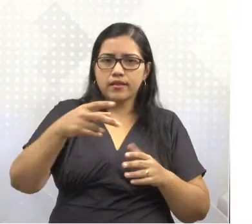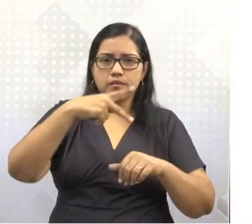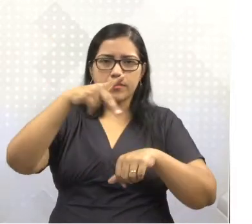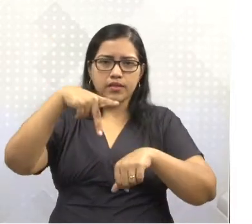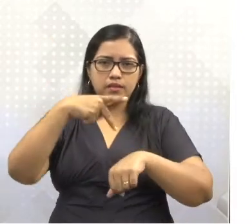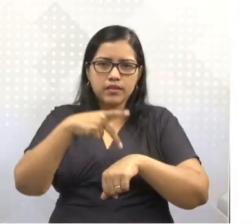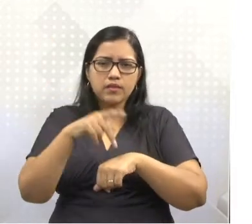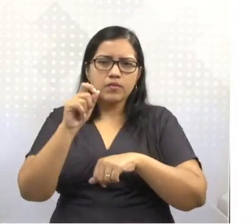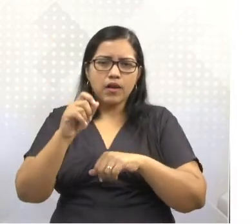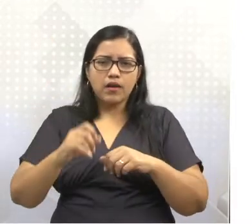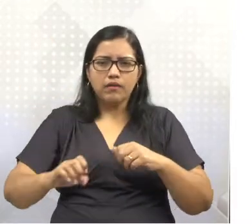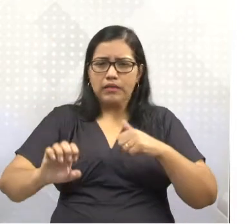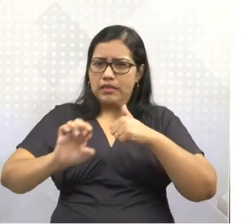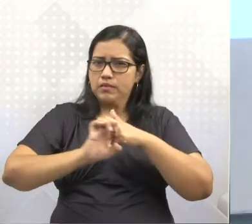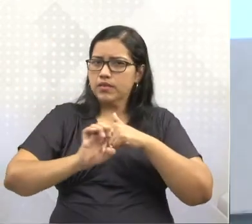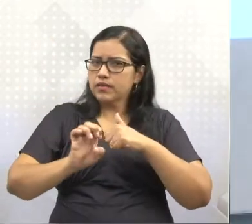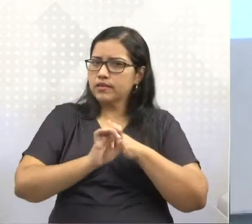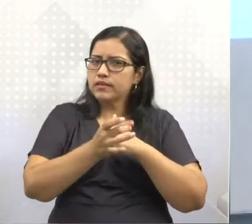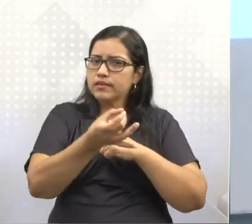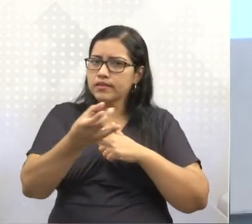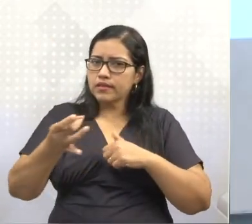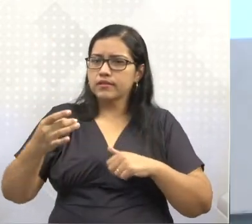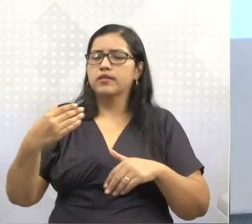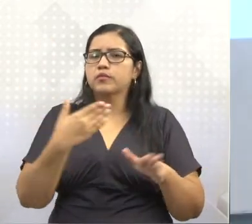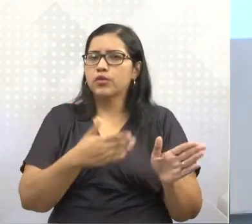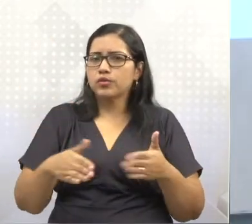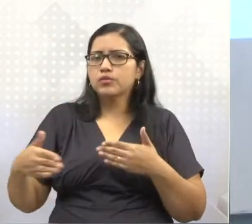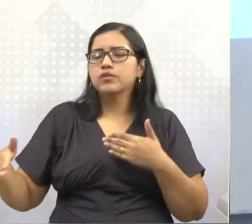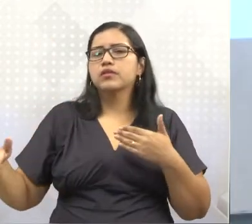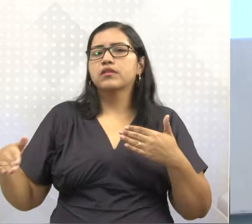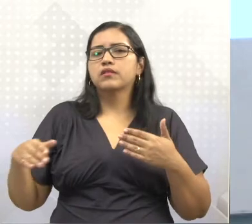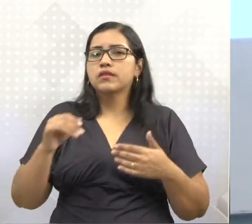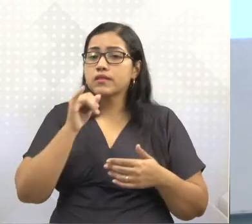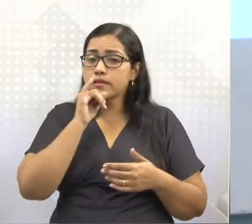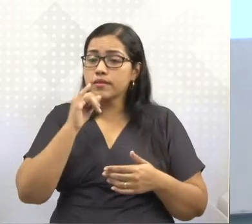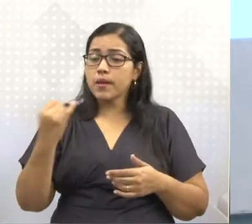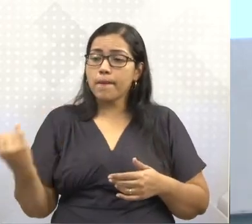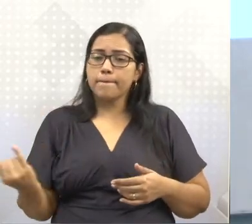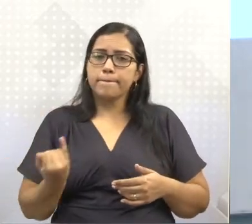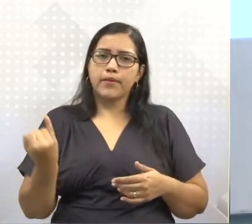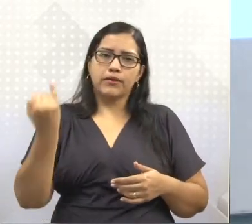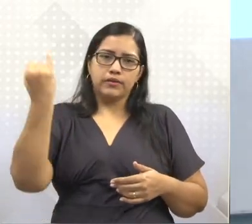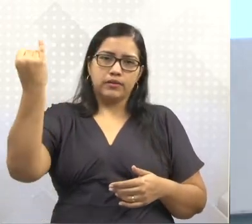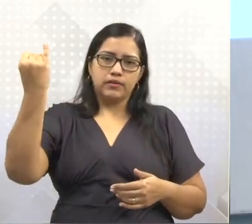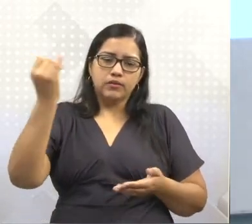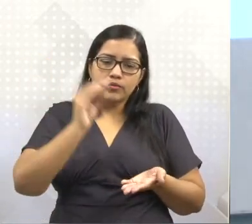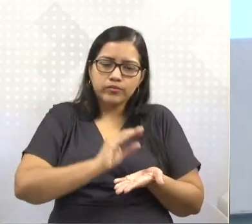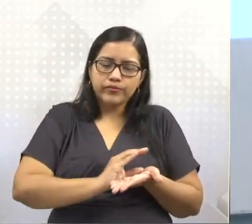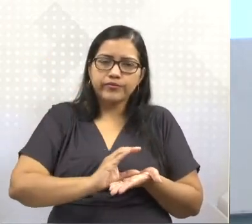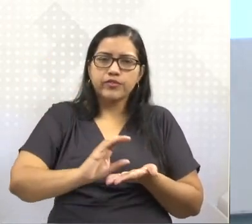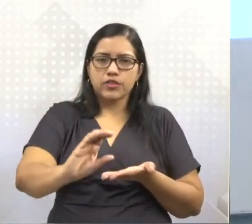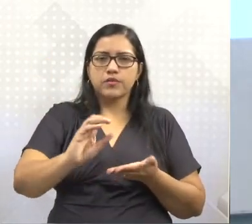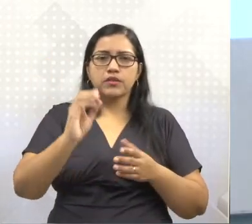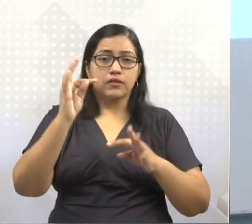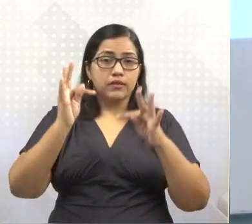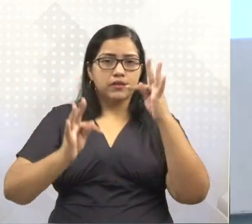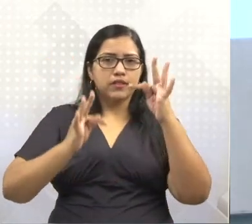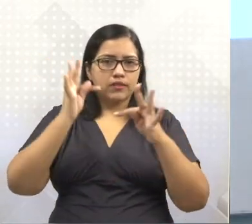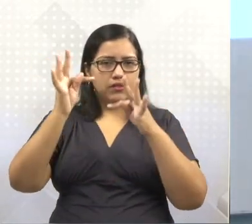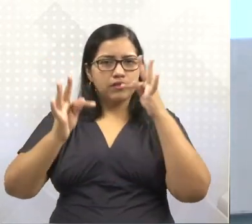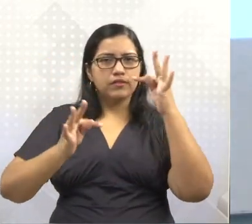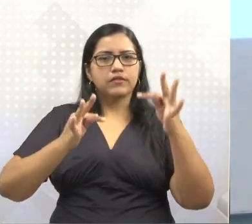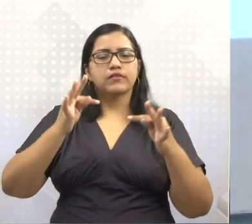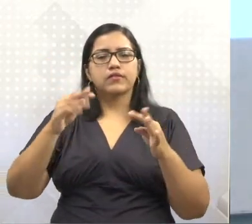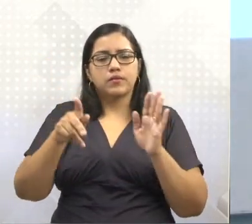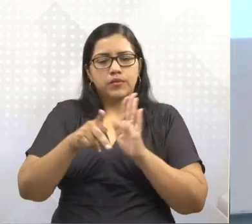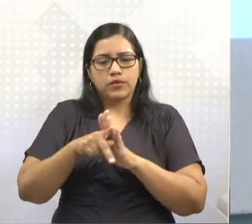de determinados produtos agrícolas. Daí a questão da importância do investimento em tecnologia para a produção